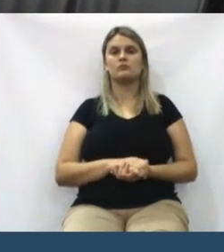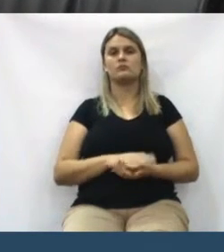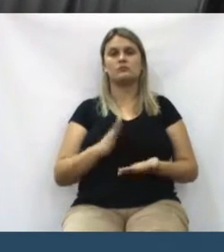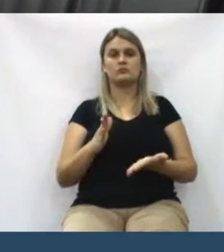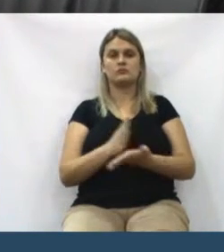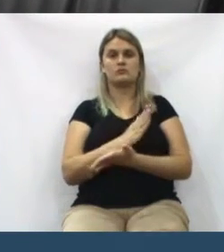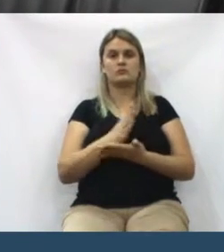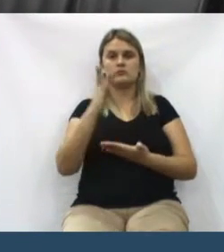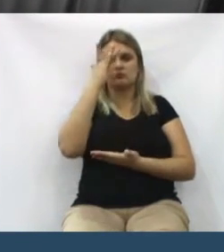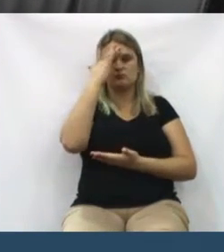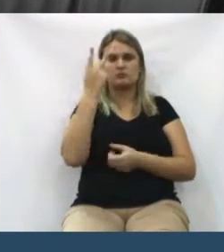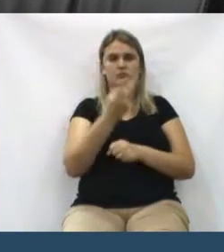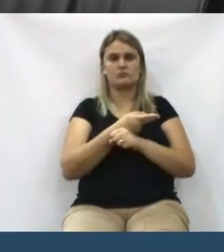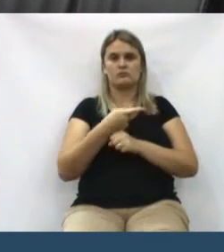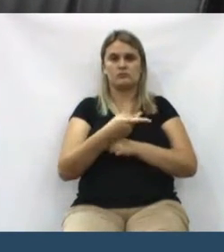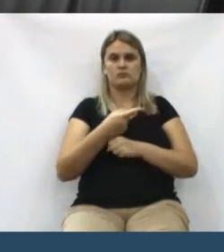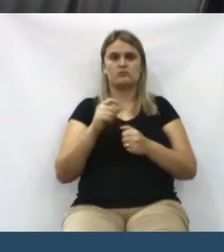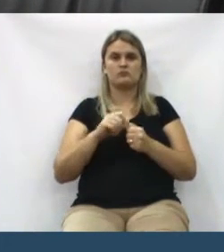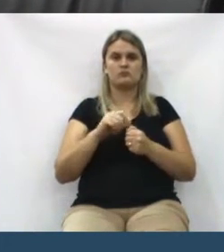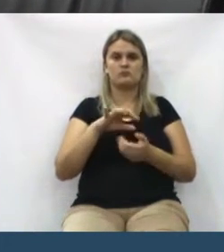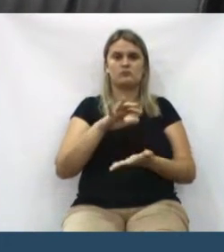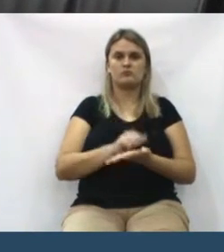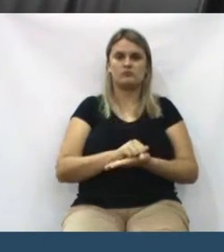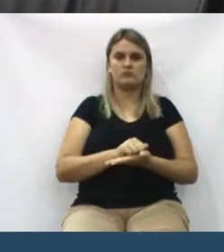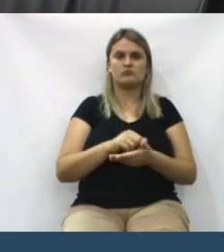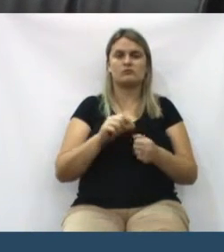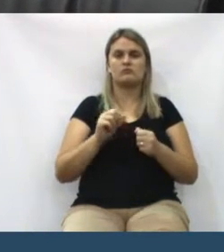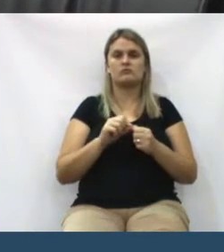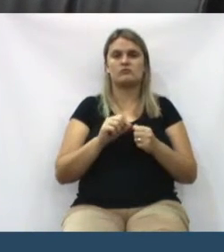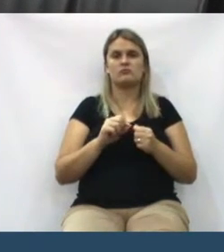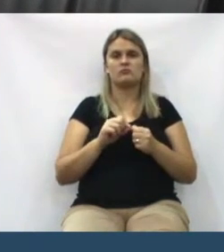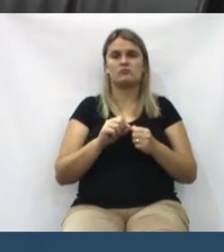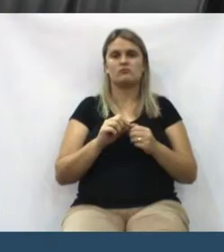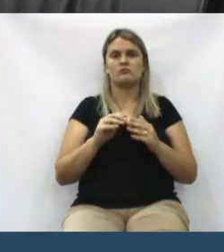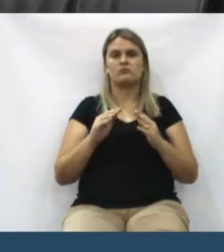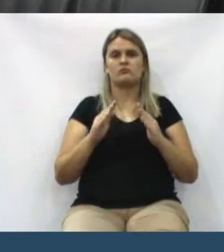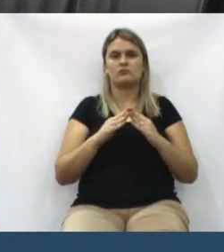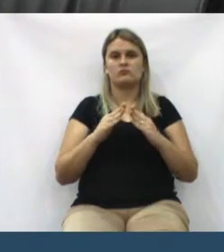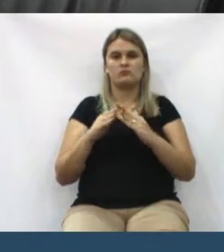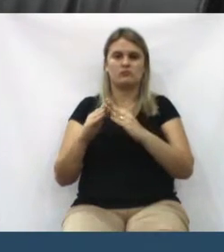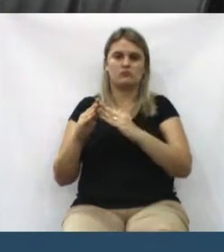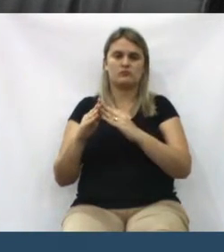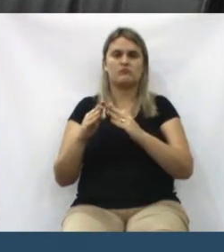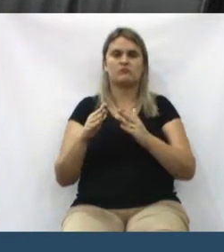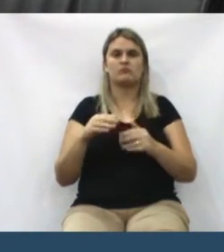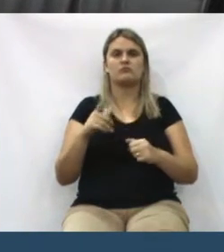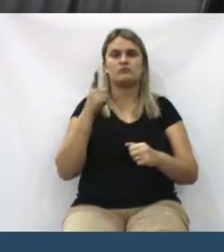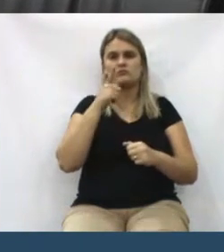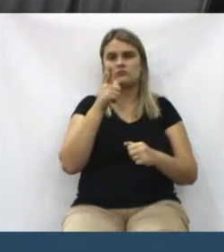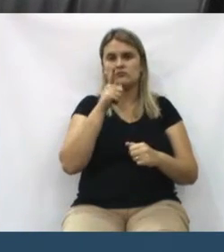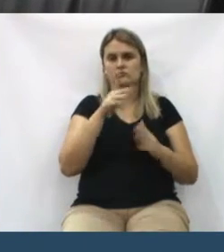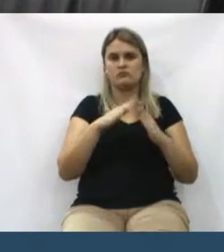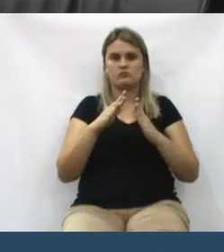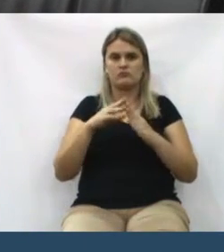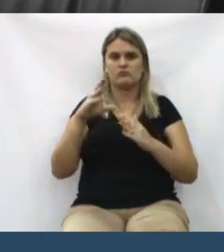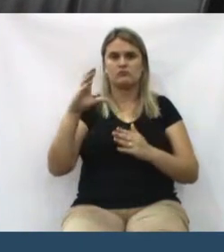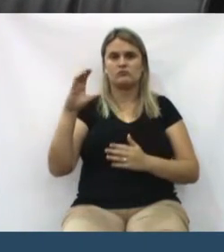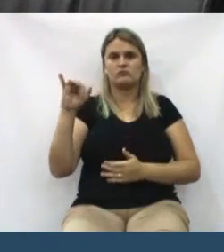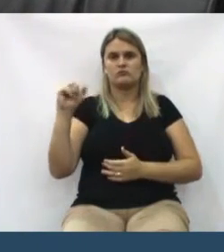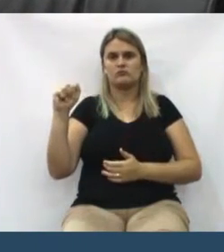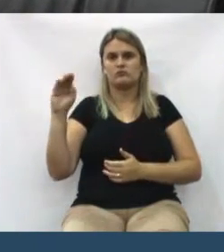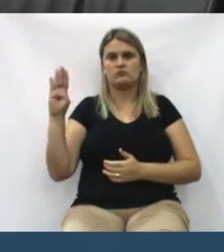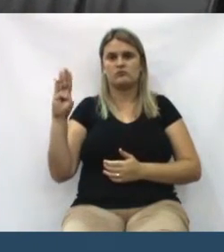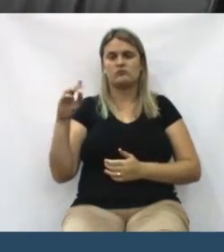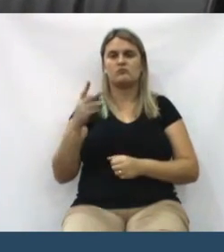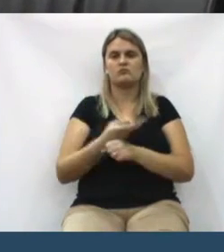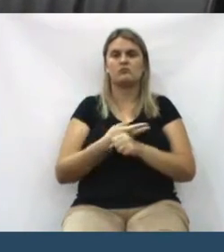sobre inscrições para casas, para residências, para moradias, através da CIAB, me procuraram